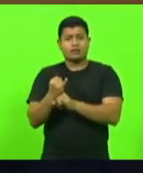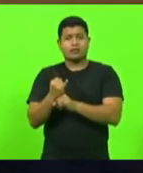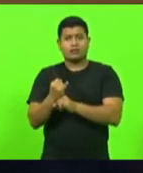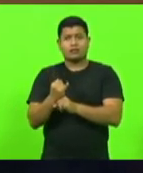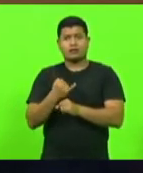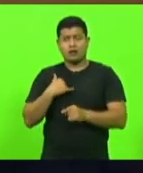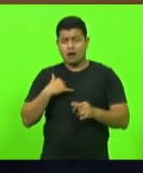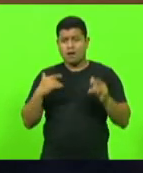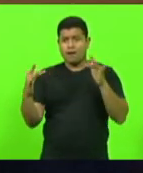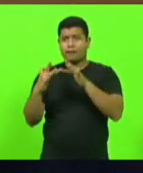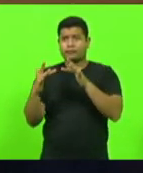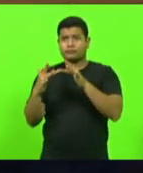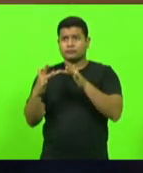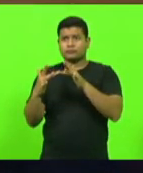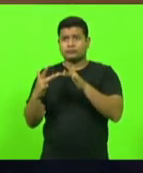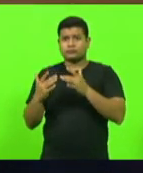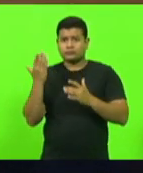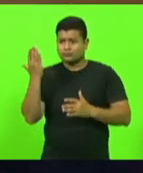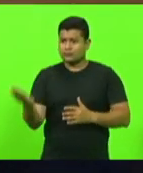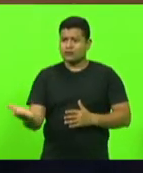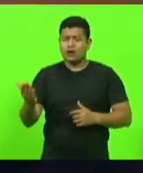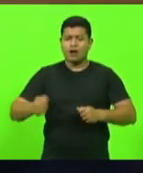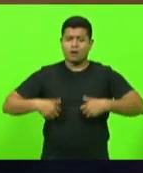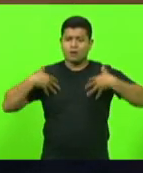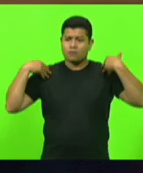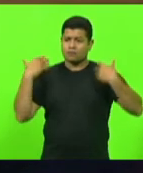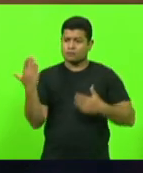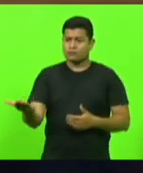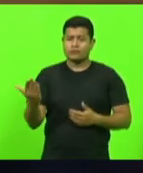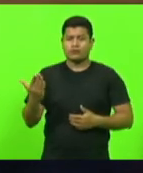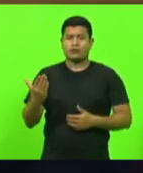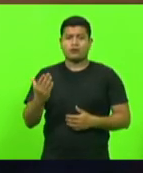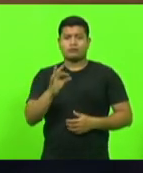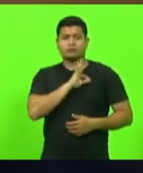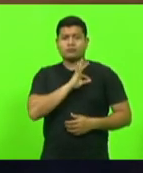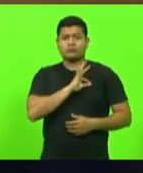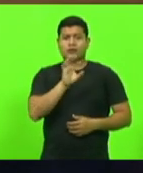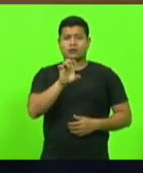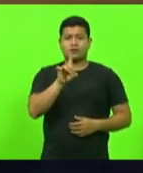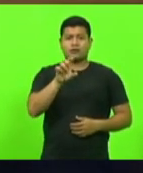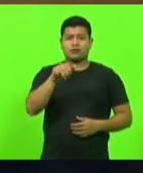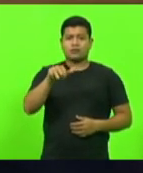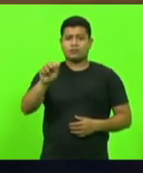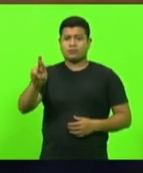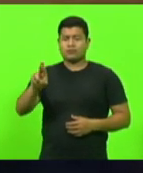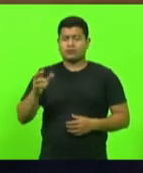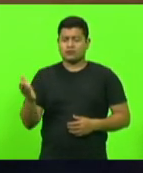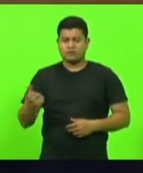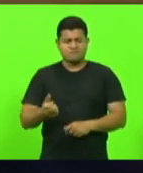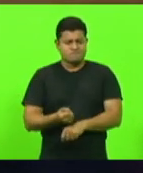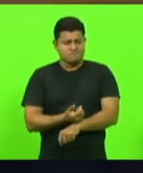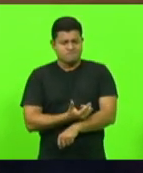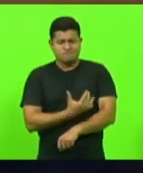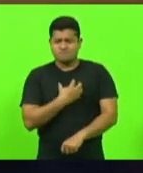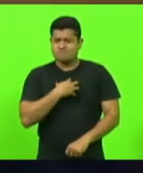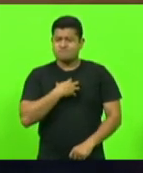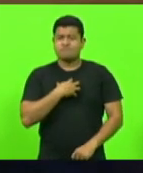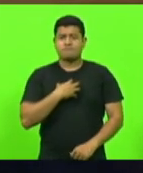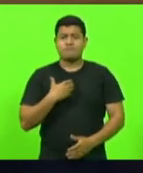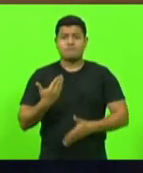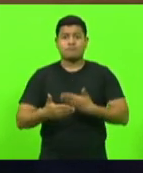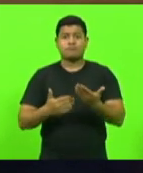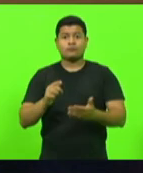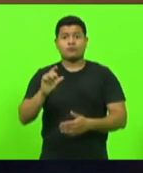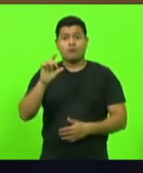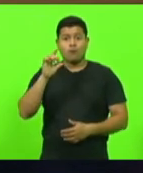entrei em contato falei eu quero te homenagear cabo Edemar ele ficou todo emocionado e ontem depois que eu